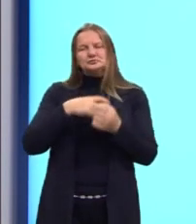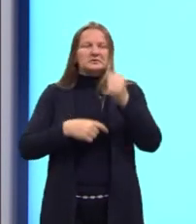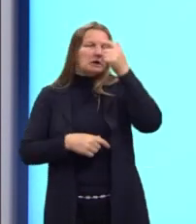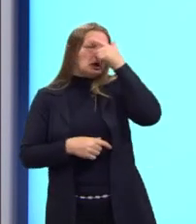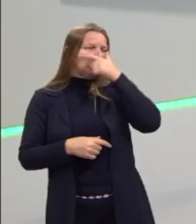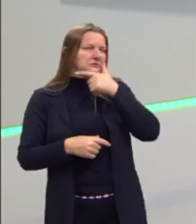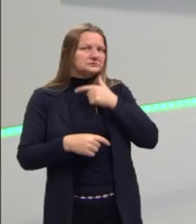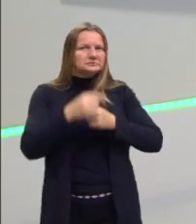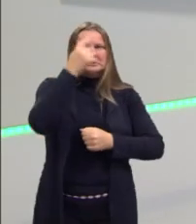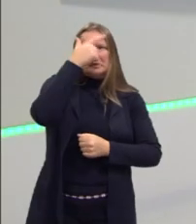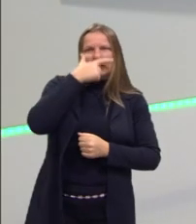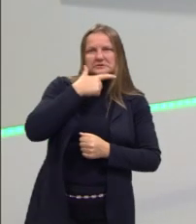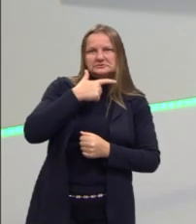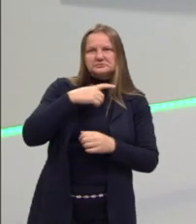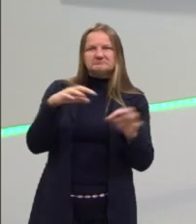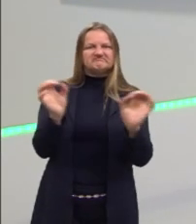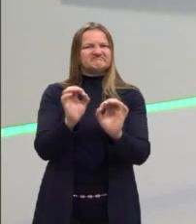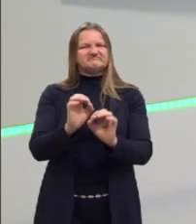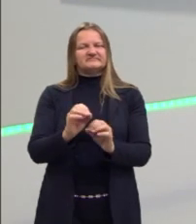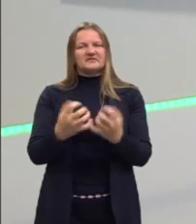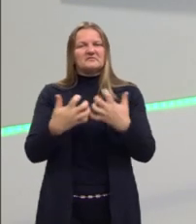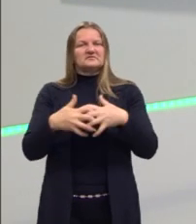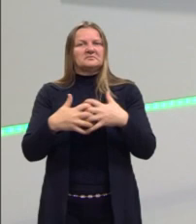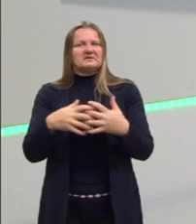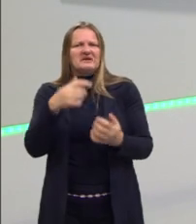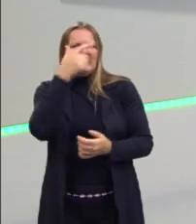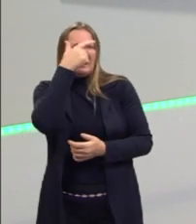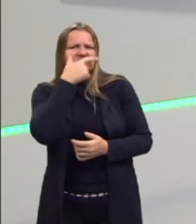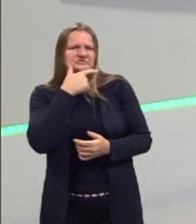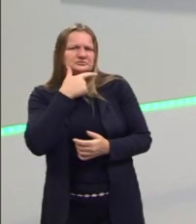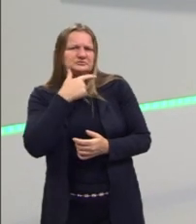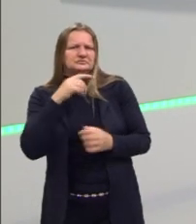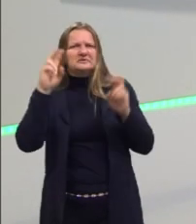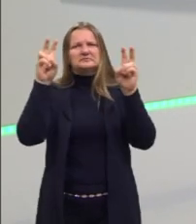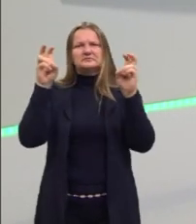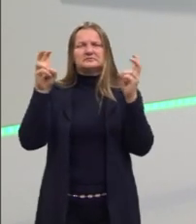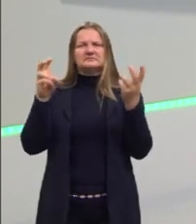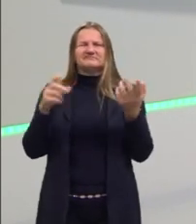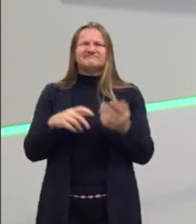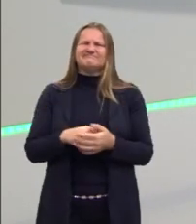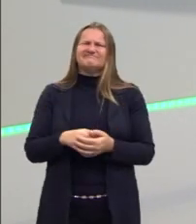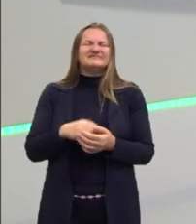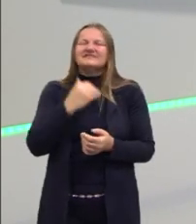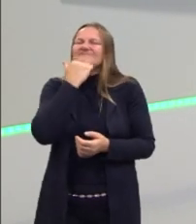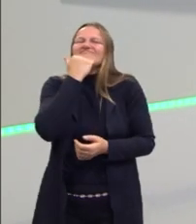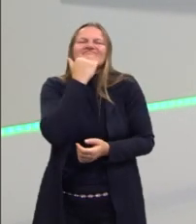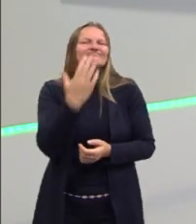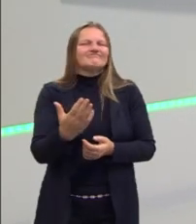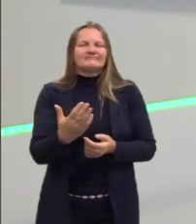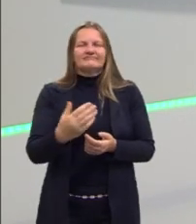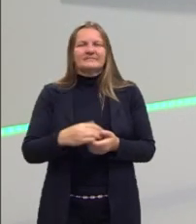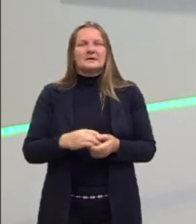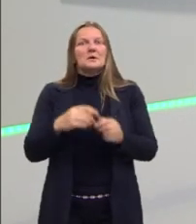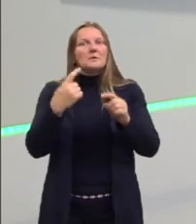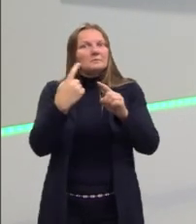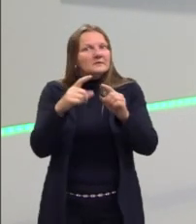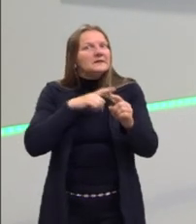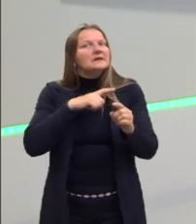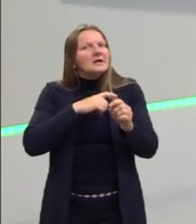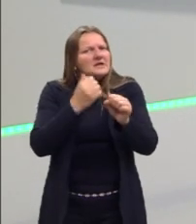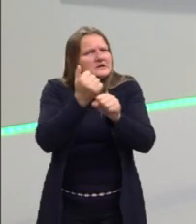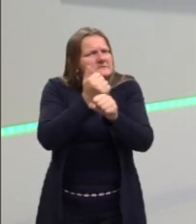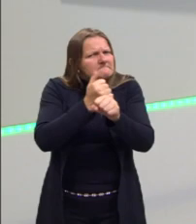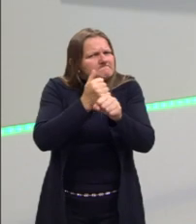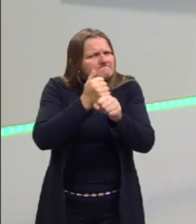Eu acho que é assim que funciona determinado assunto. Só que existe embasamento científico para isso. E eu